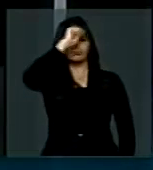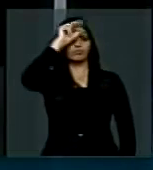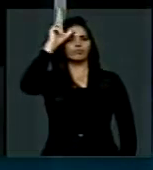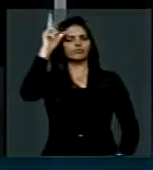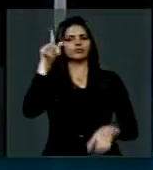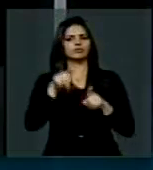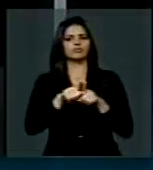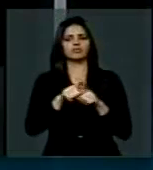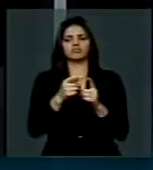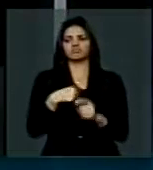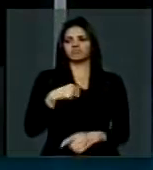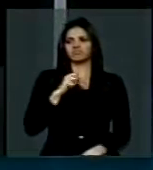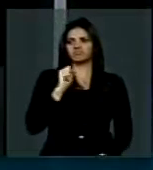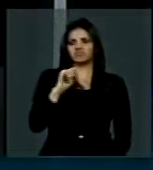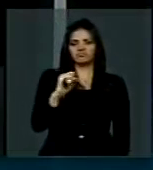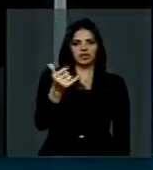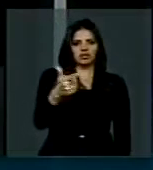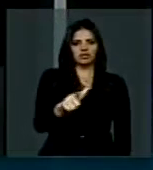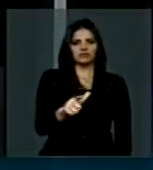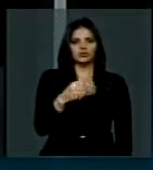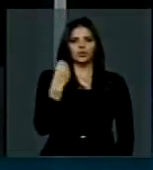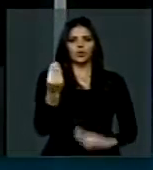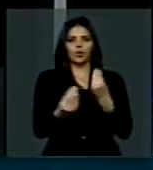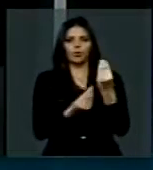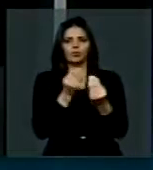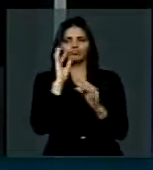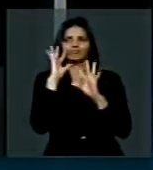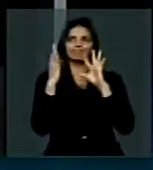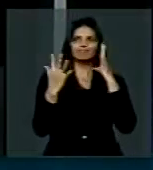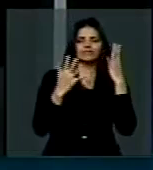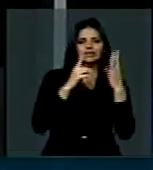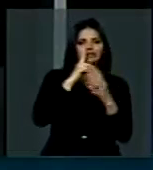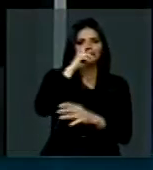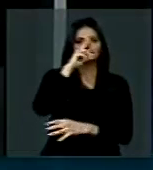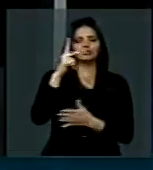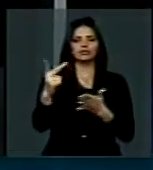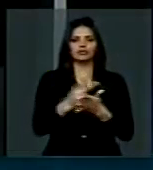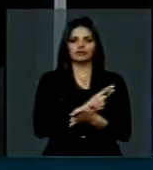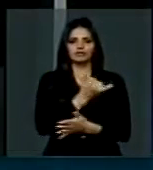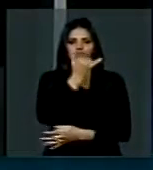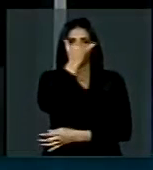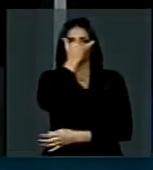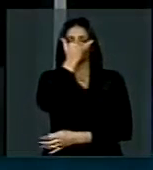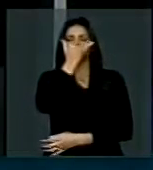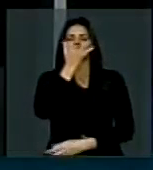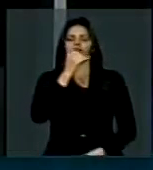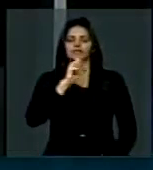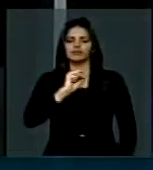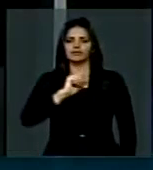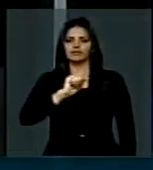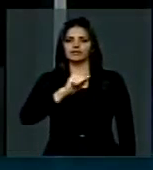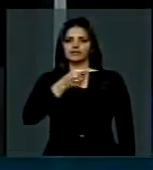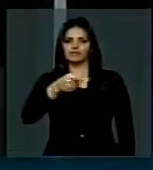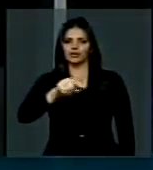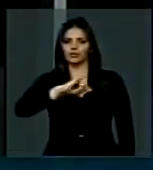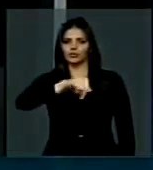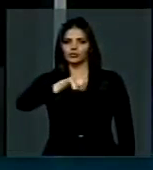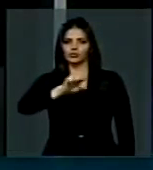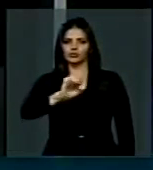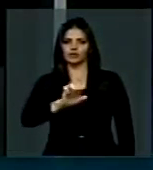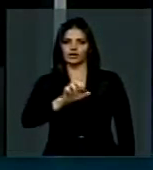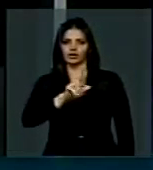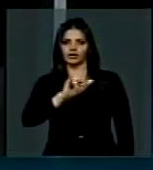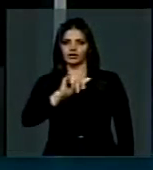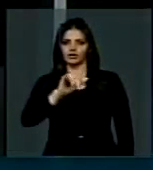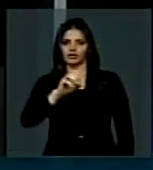não se incomodam com a previsão de risco. Foi o acidente em São José do Rio Preto que acabou matando oito pessoas